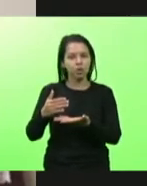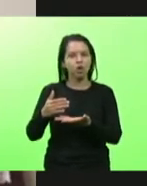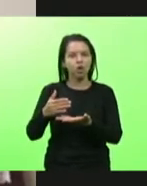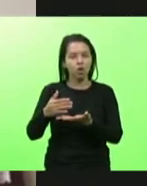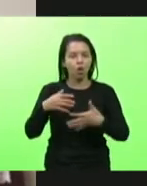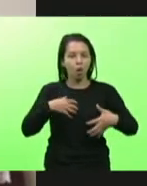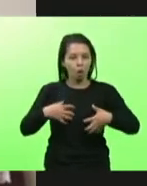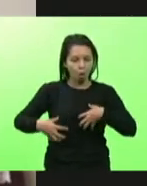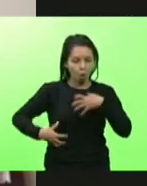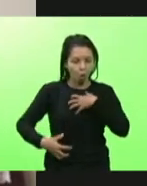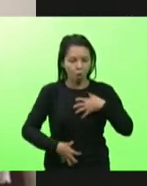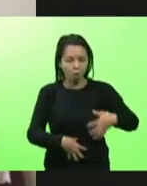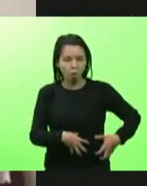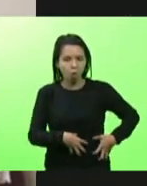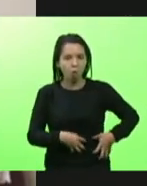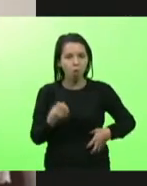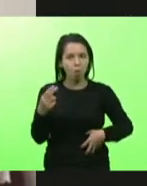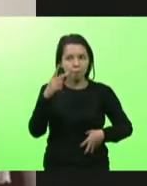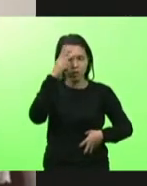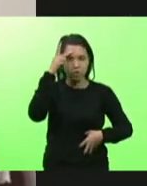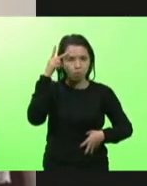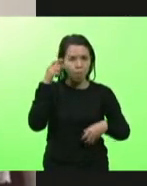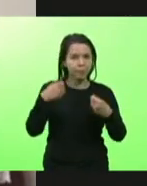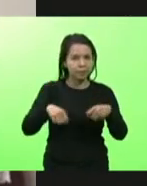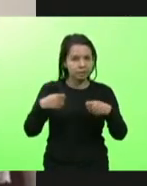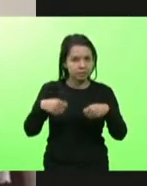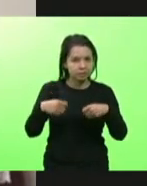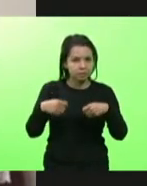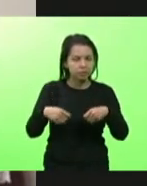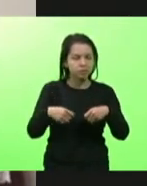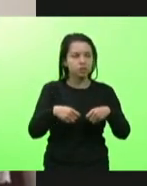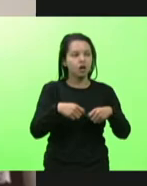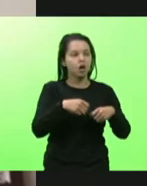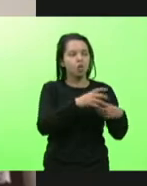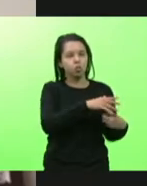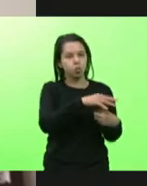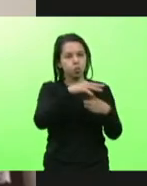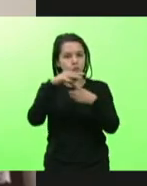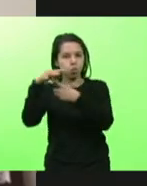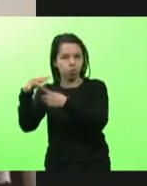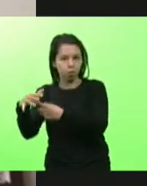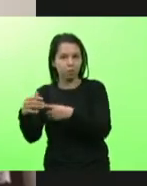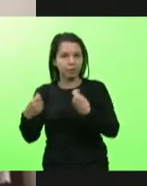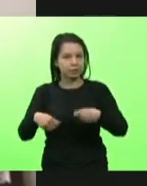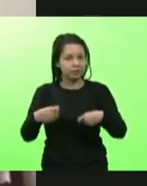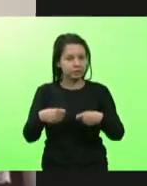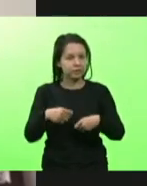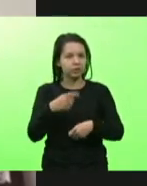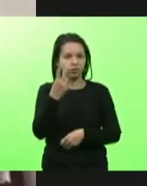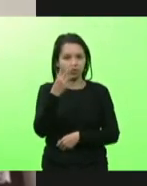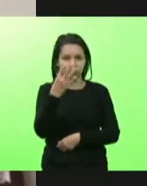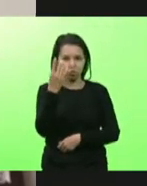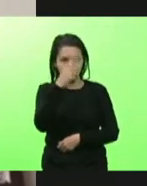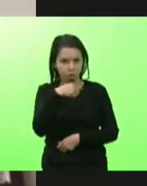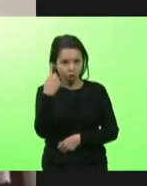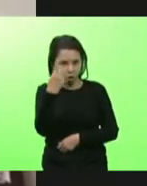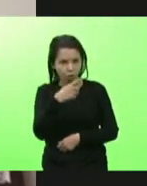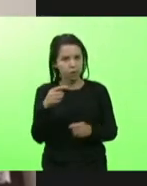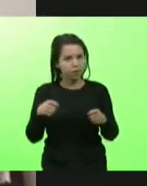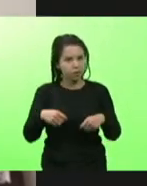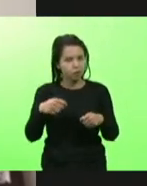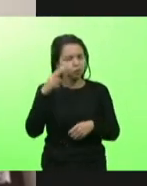ou de pessoas que precisam ser transplantadas aqui 24 horas por dia. Então, um grande sonho da cidade